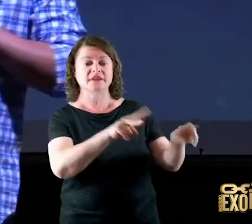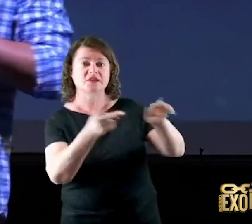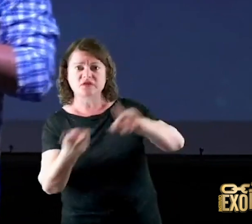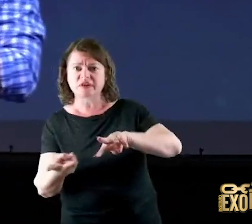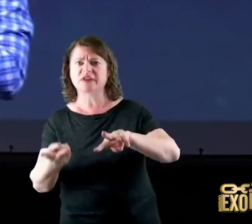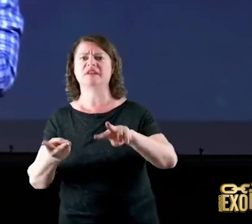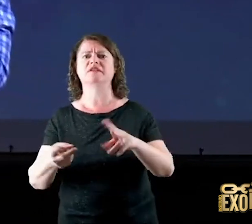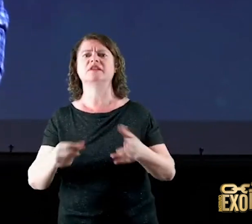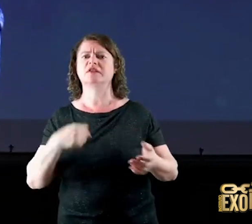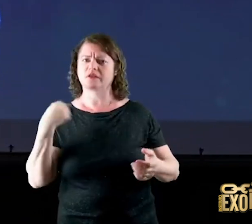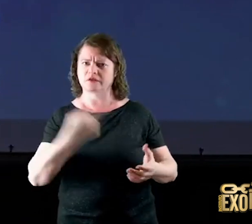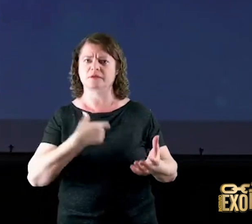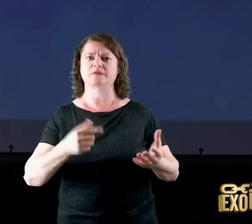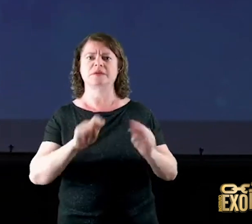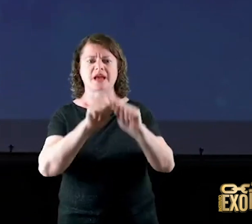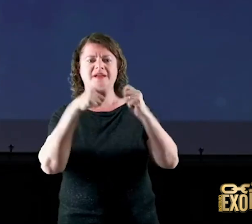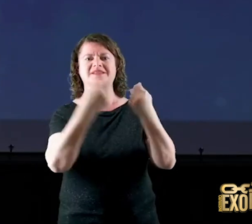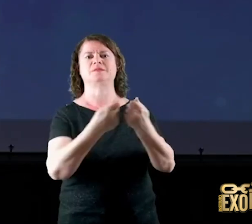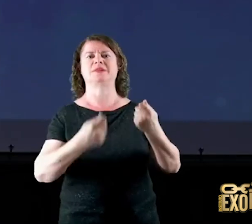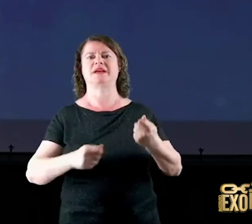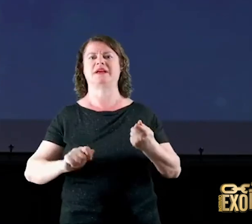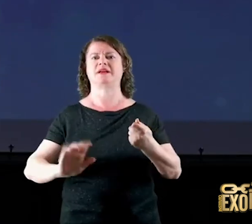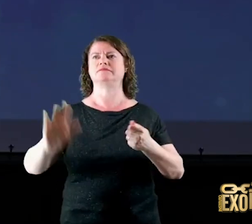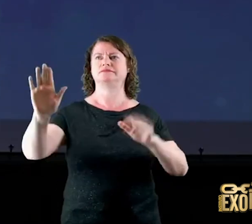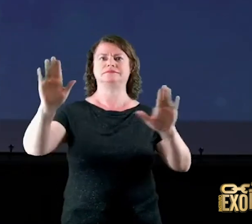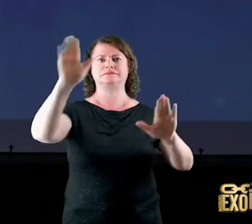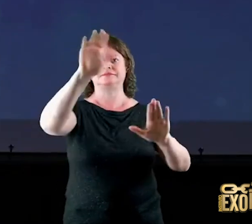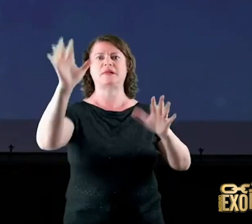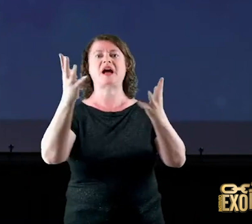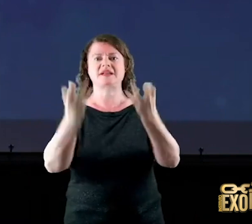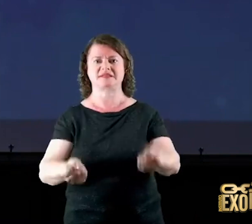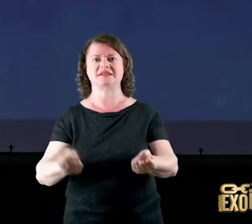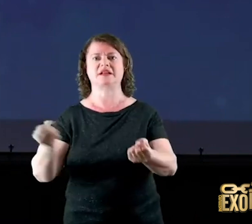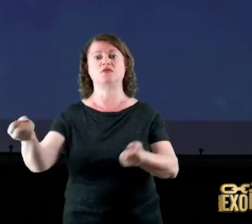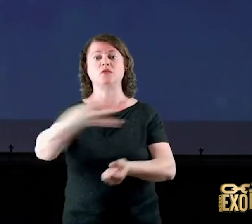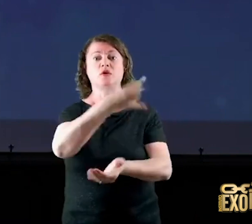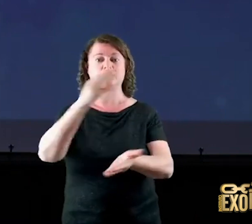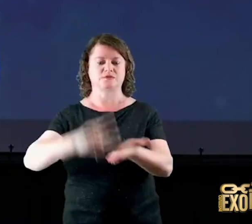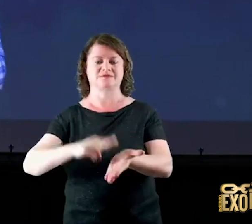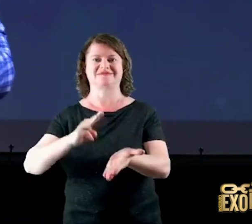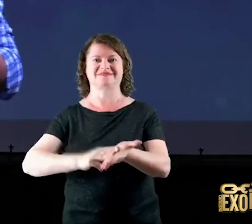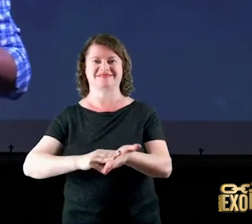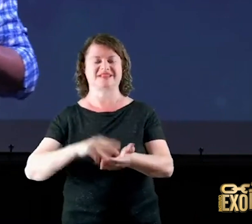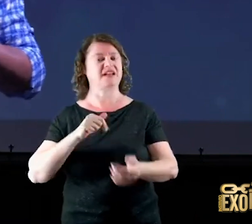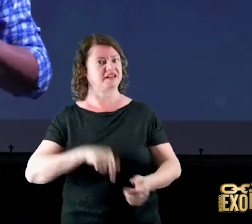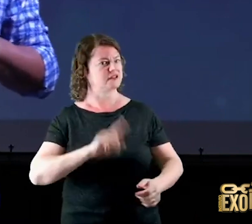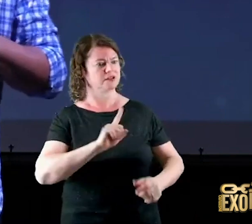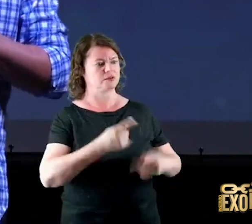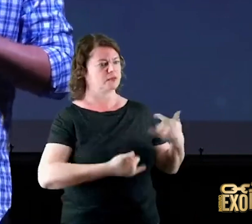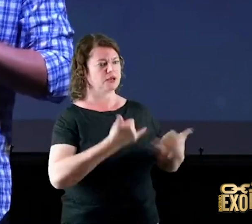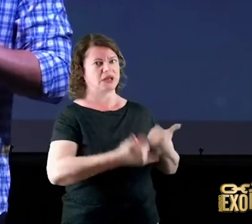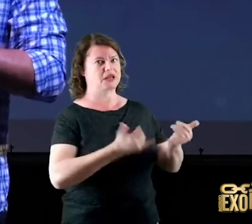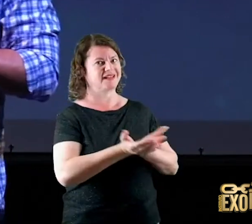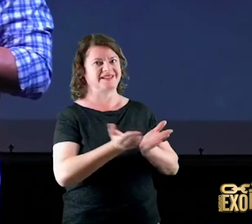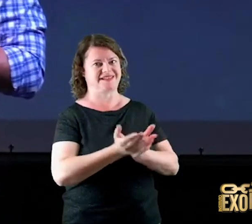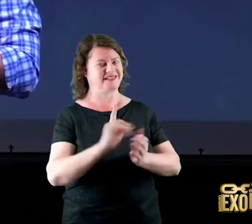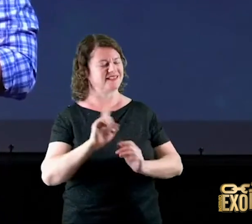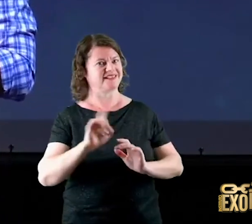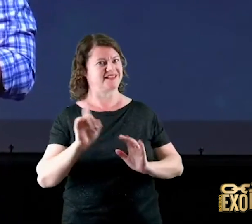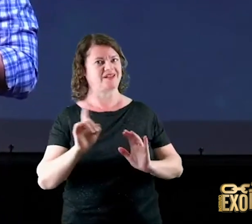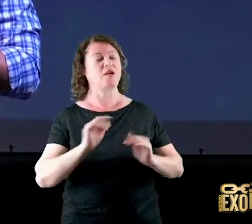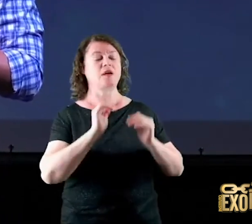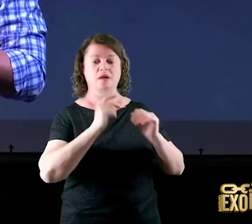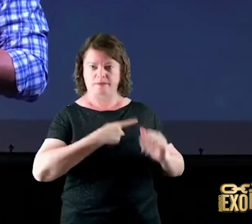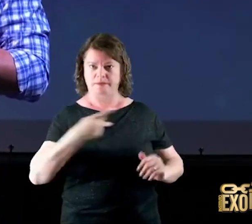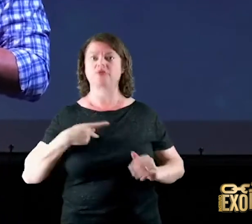cobertura espiritual da nossa igreja nossa igreja não brinca de ser crente os pastores aqui oram por vocês se você quer ser membro da